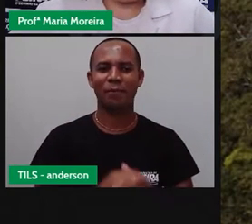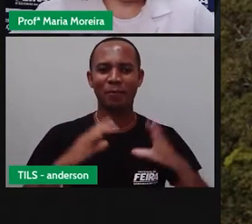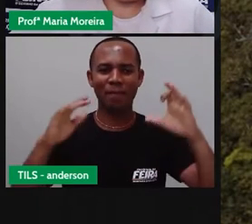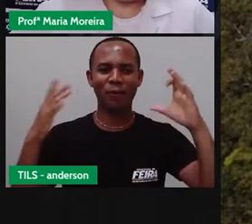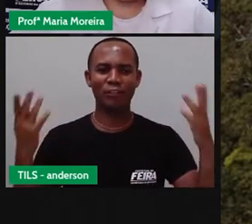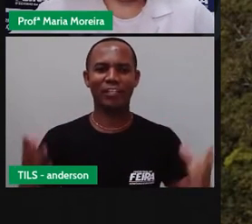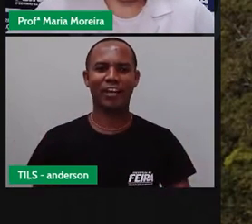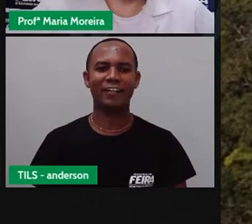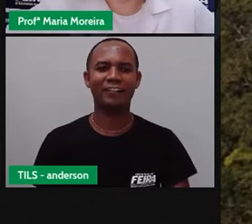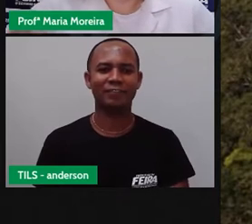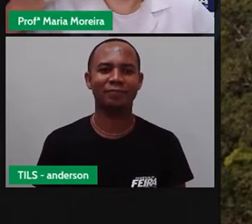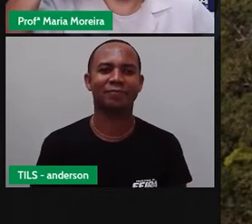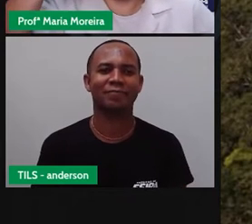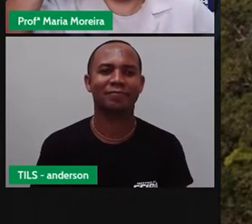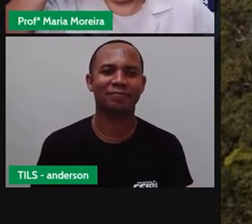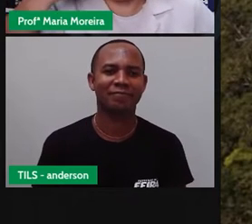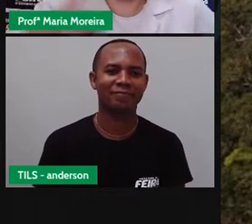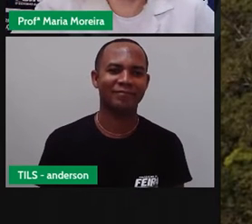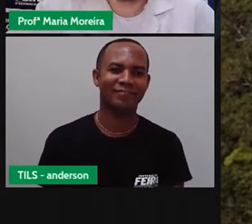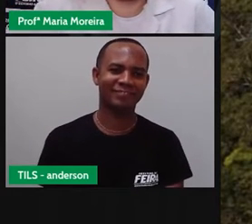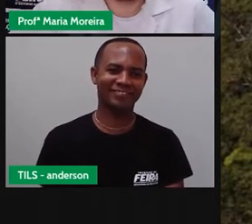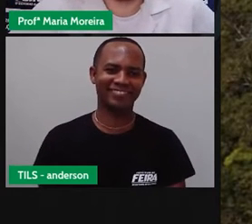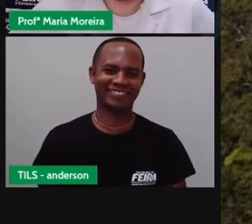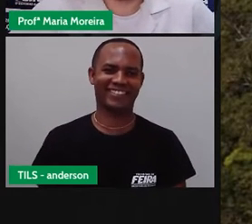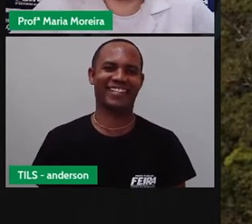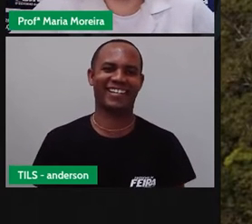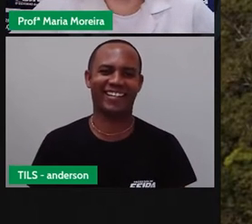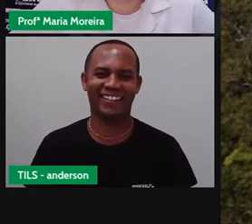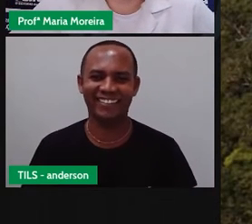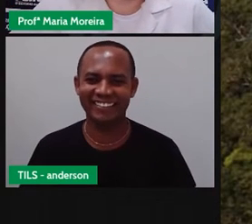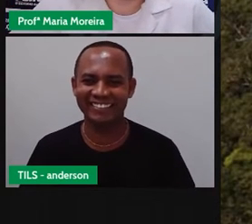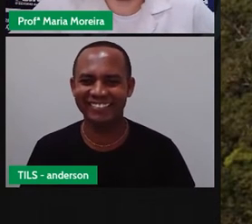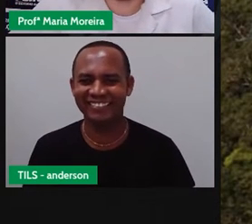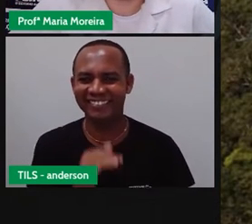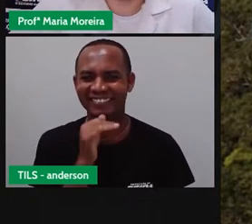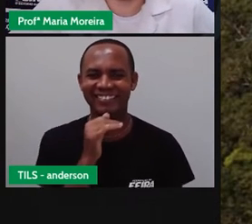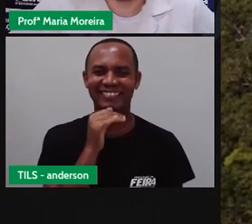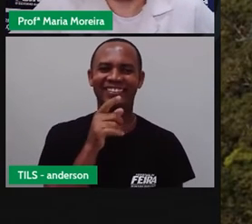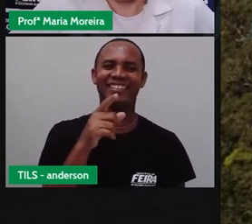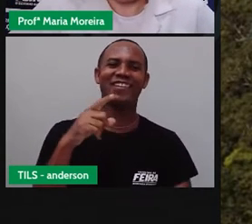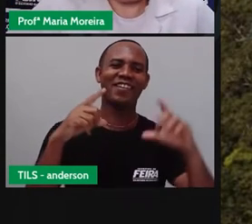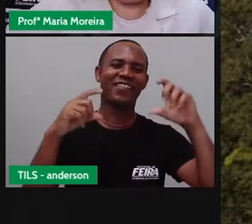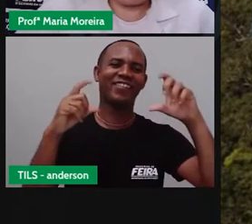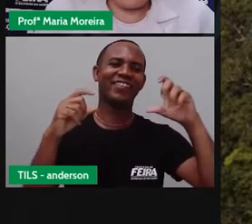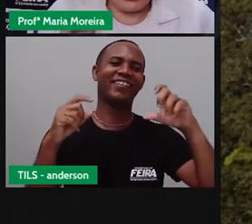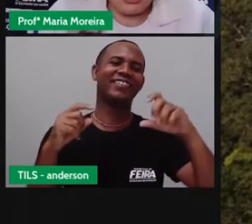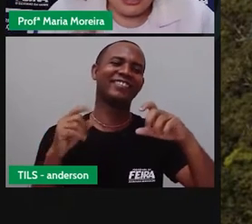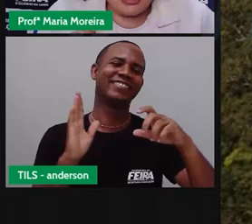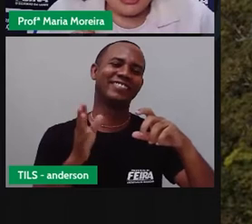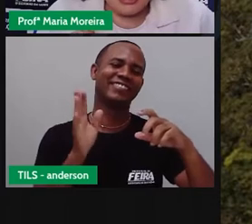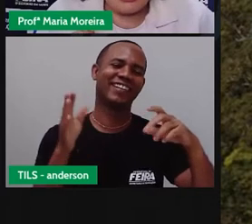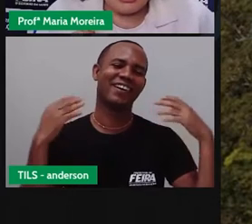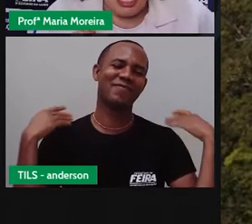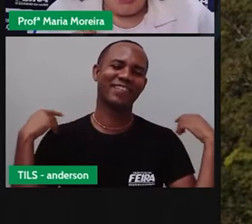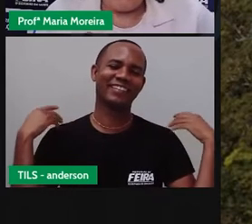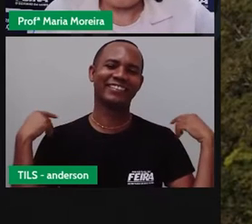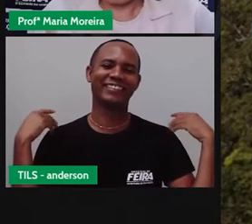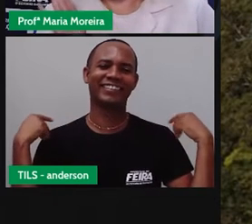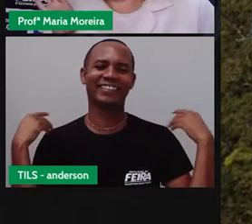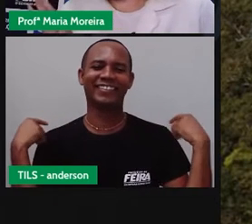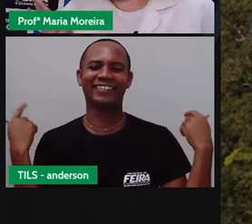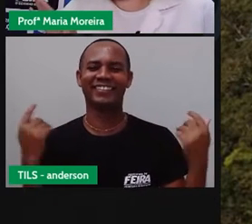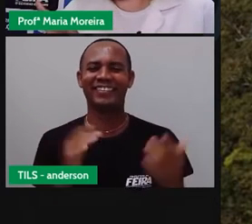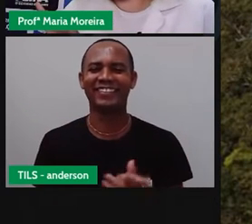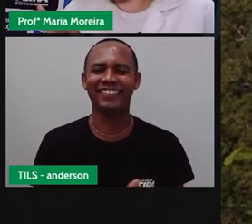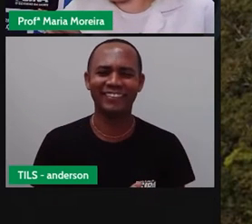gente, alguém me manda um intérprete menos amostrado aí, porque esse Anderson está demais! Isso é porque ele disse antes da aula,